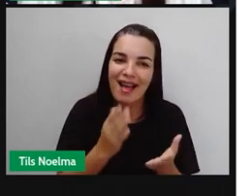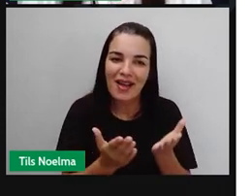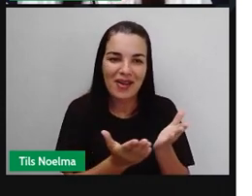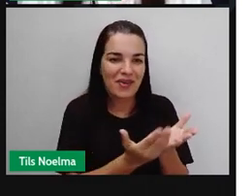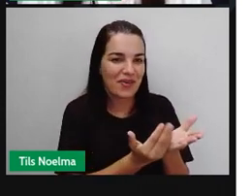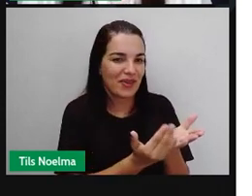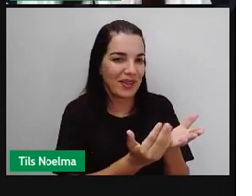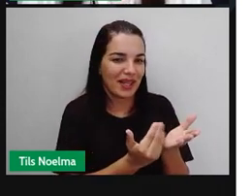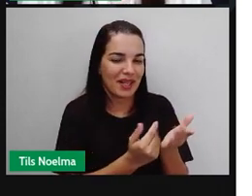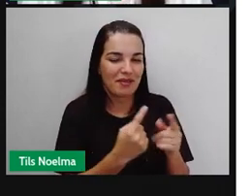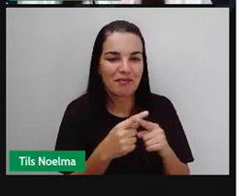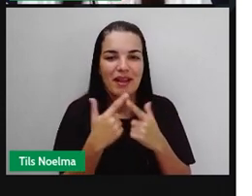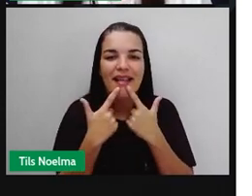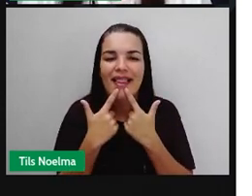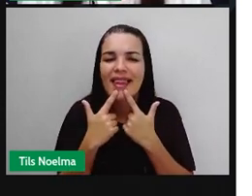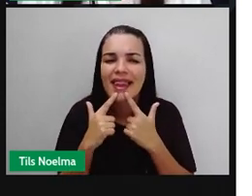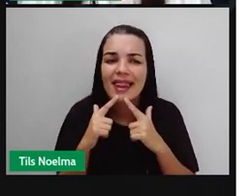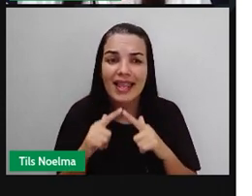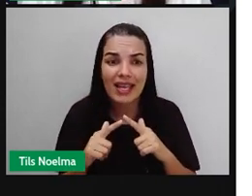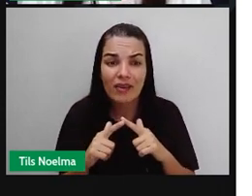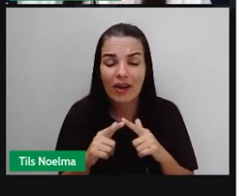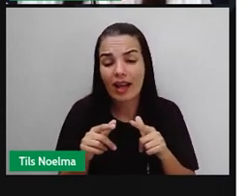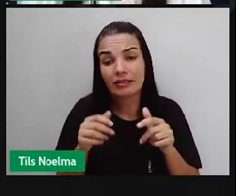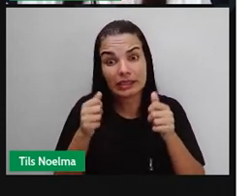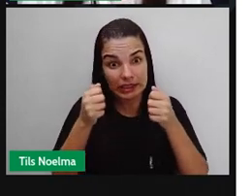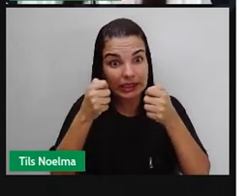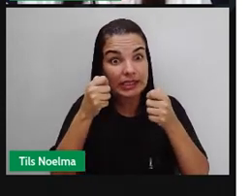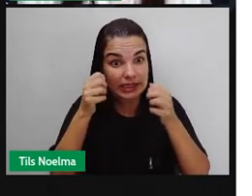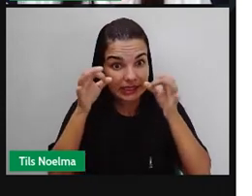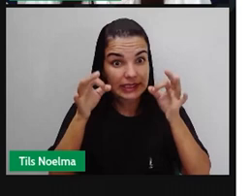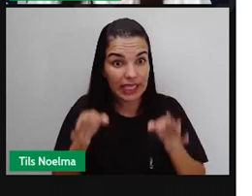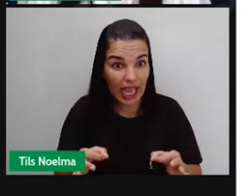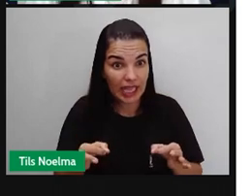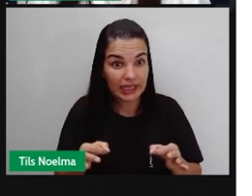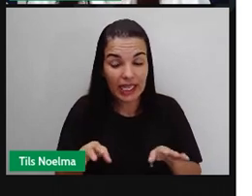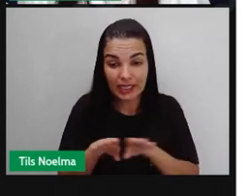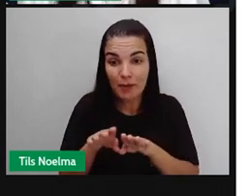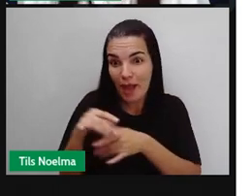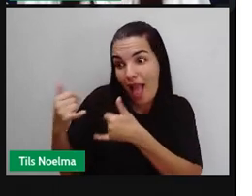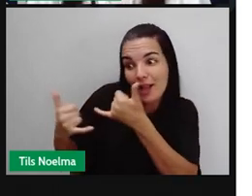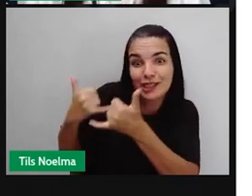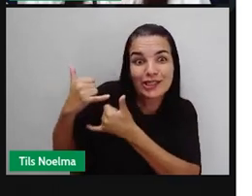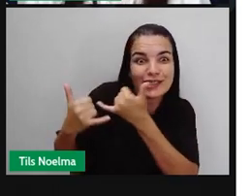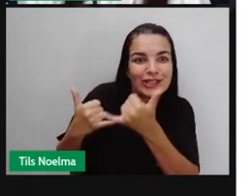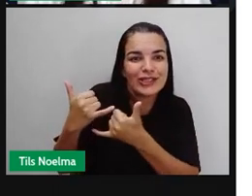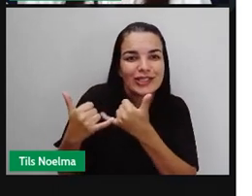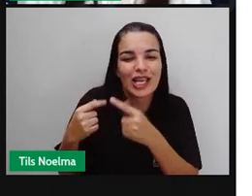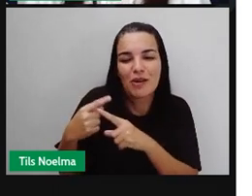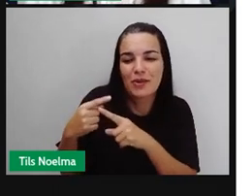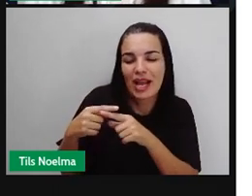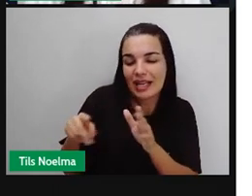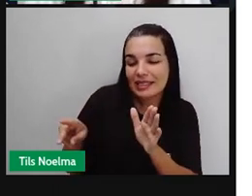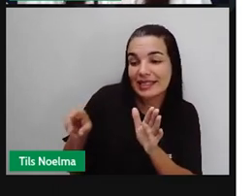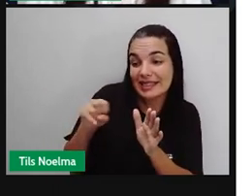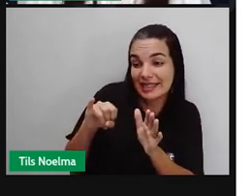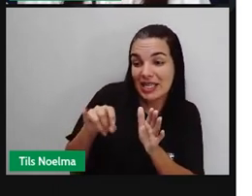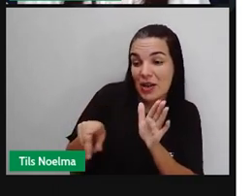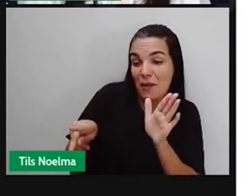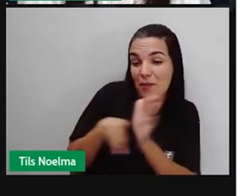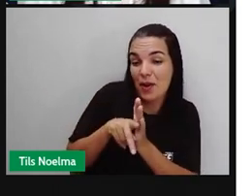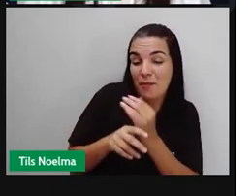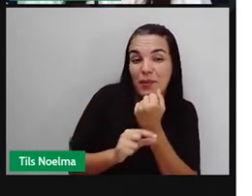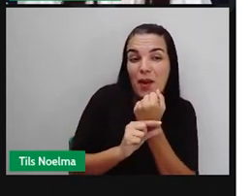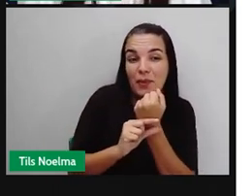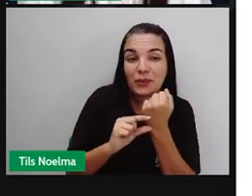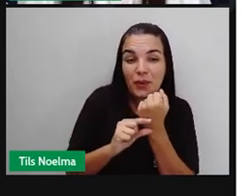né? É uma linguagem séria e lúdica ao mesmo tempo que o próprio Lobato. Se ele tivesse tido a oportunidade de